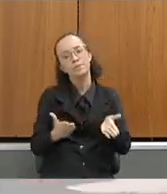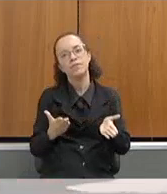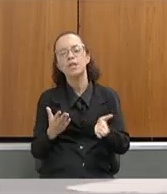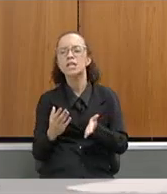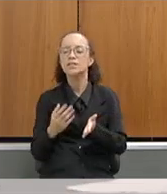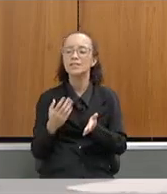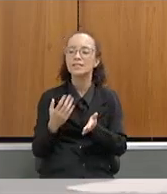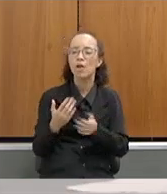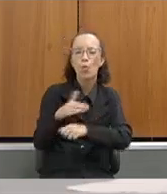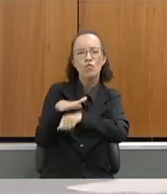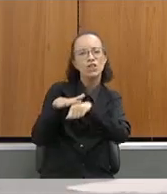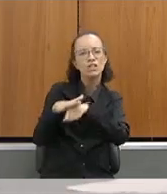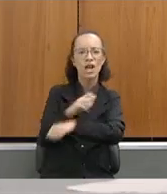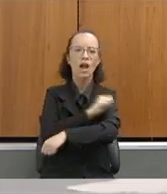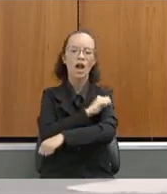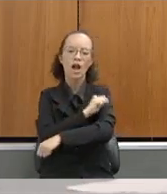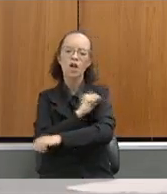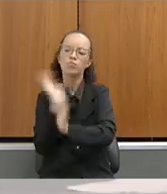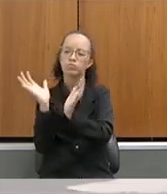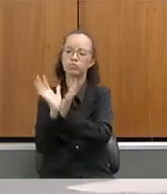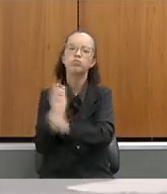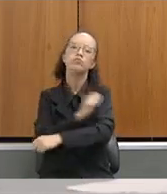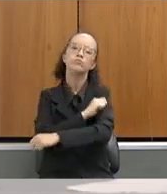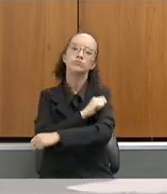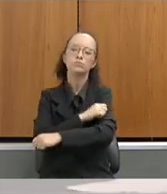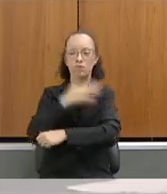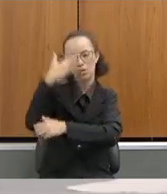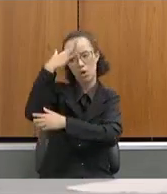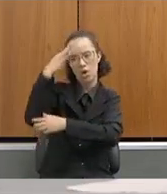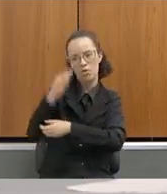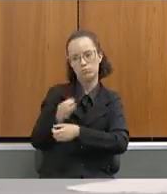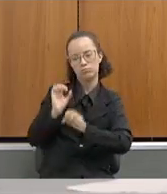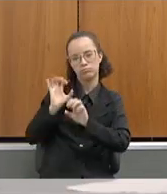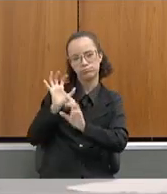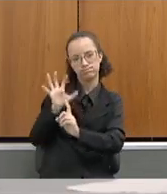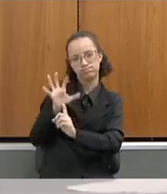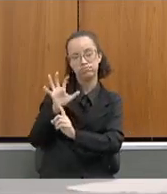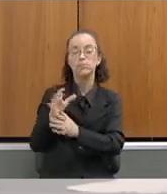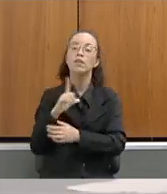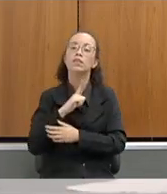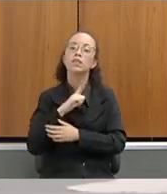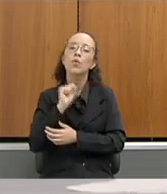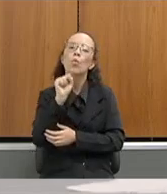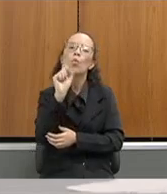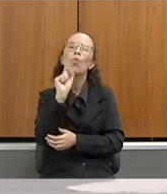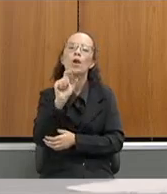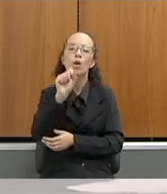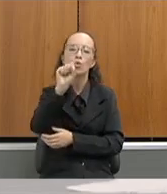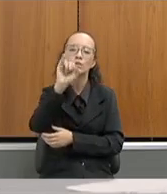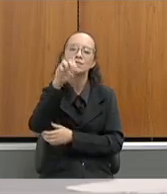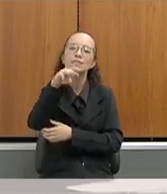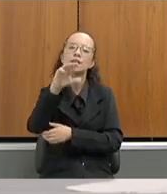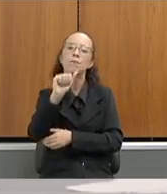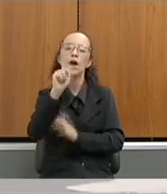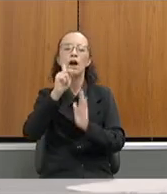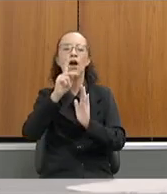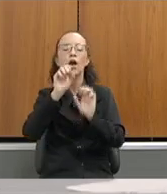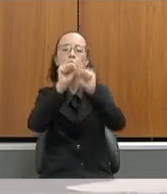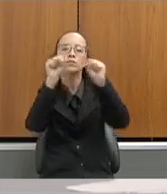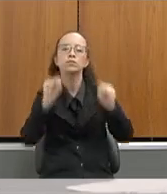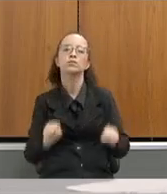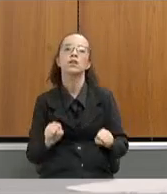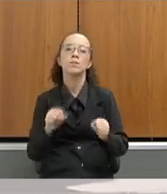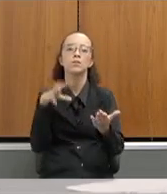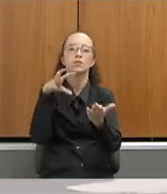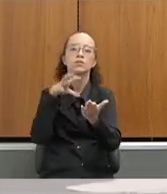conversar com os estudantes, trazer uma conscientização de uma forma mais ampla. Temos o CIMA, que também lançamos, o CIMA é um sistema de